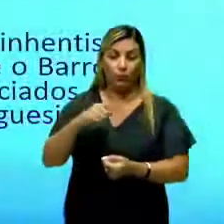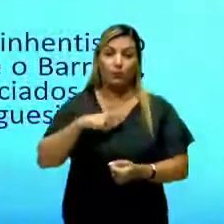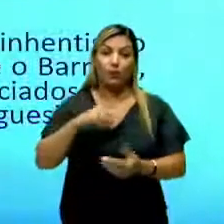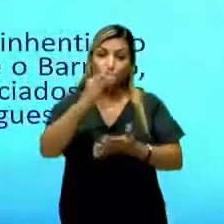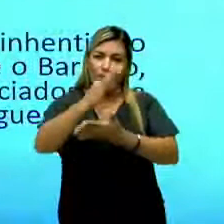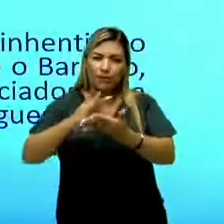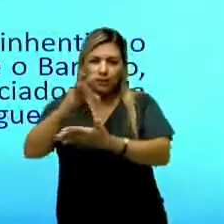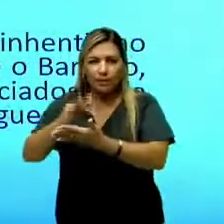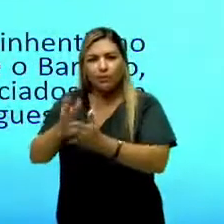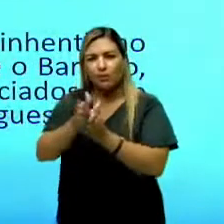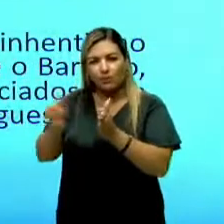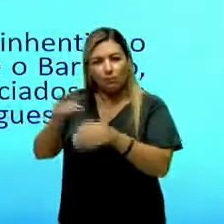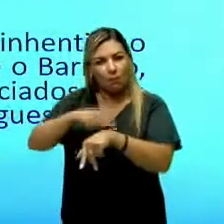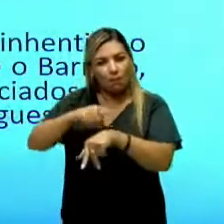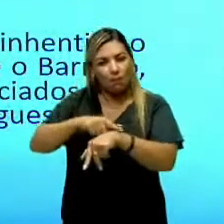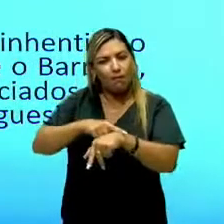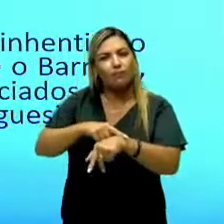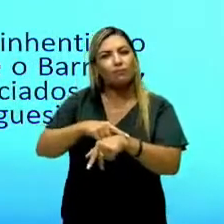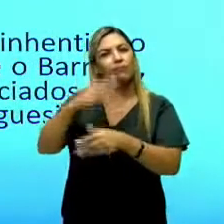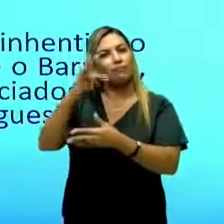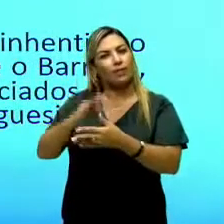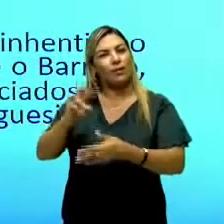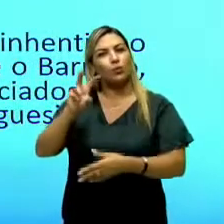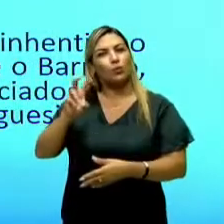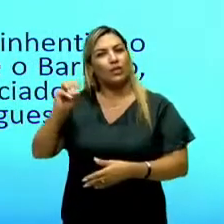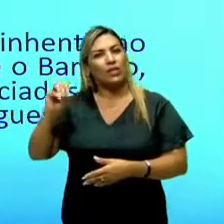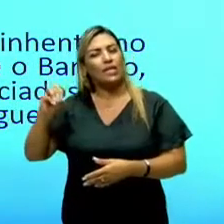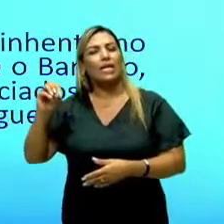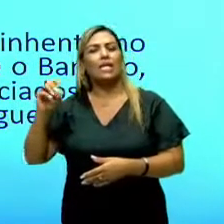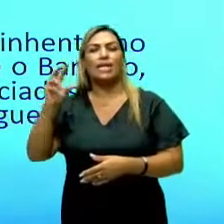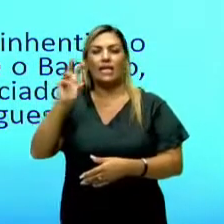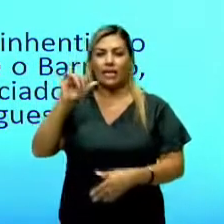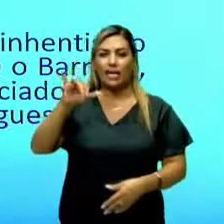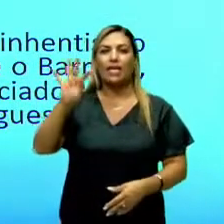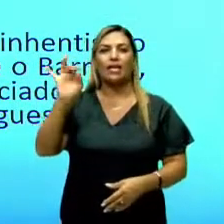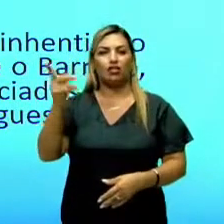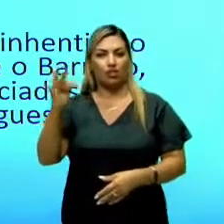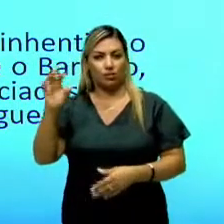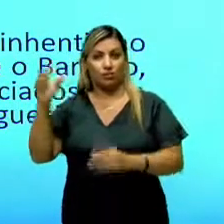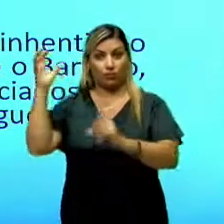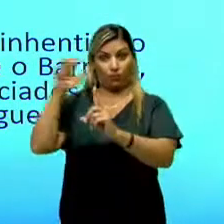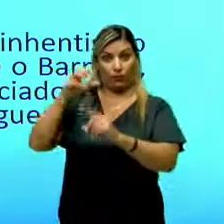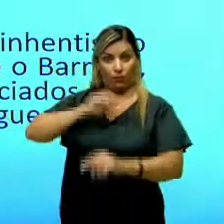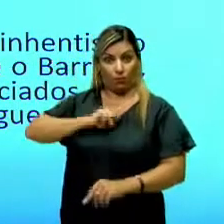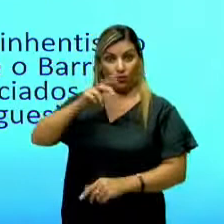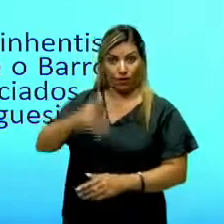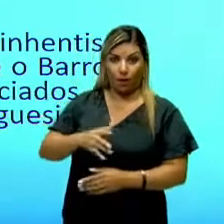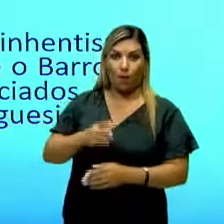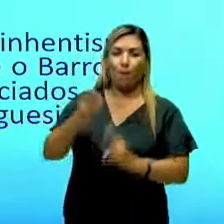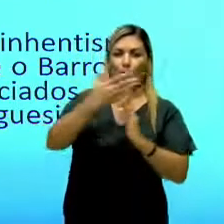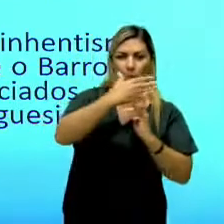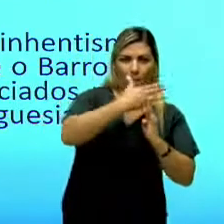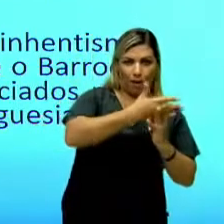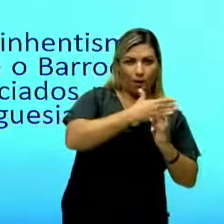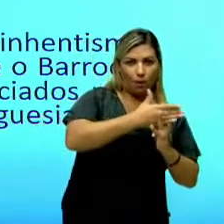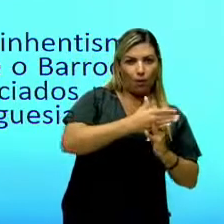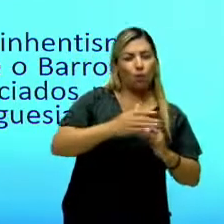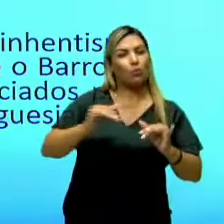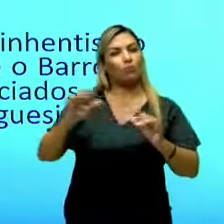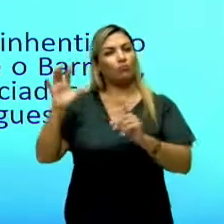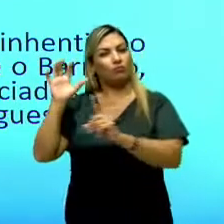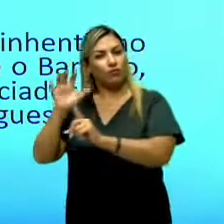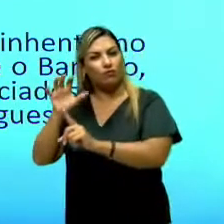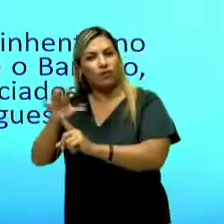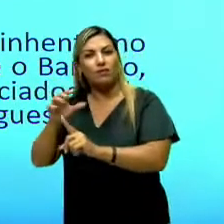período, os textos do quinhentismo sofreram uma influência de Portugal. De barroco, sofreram uma